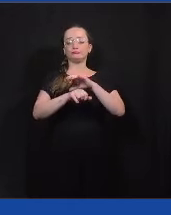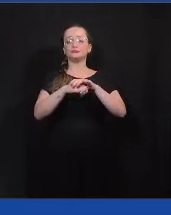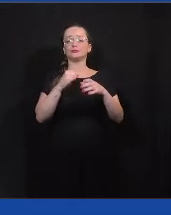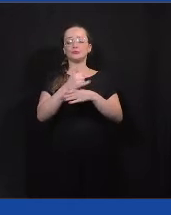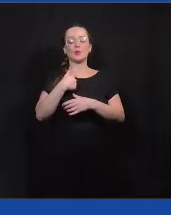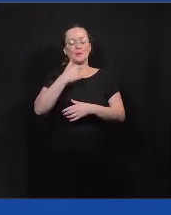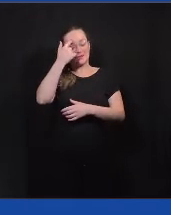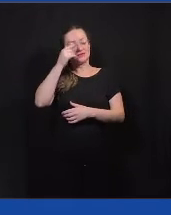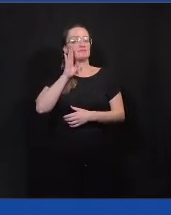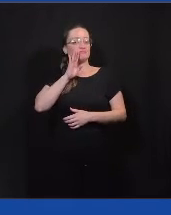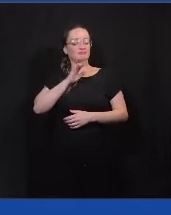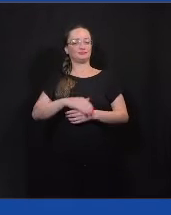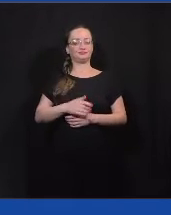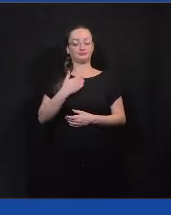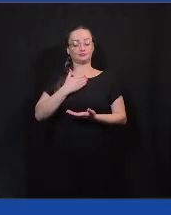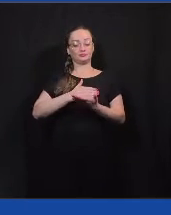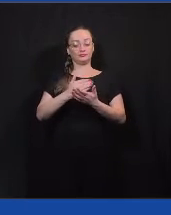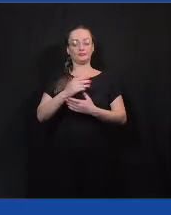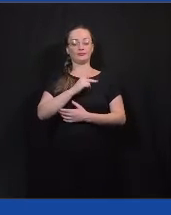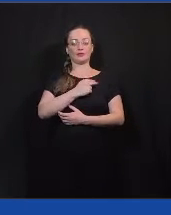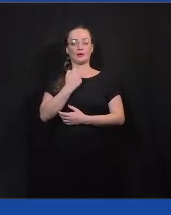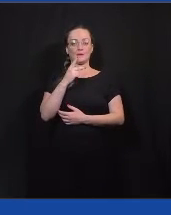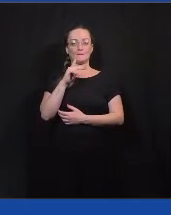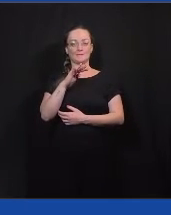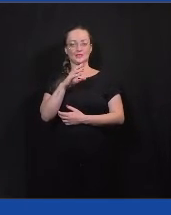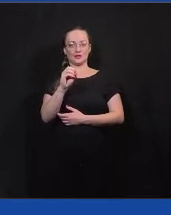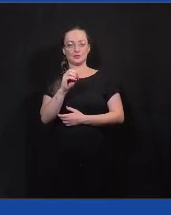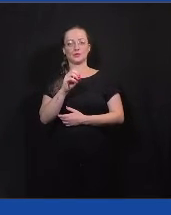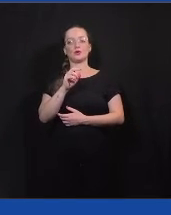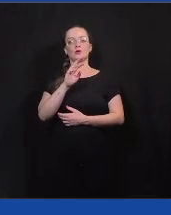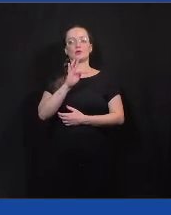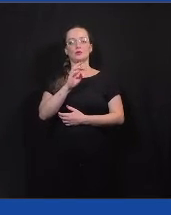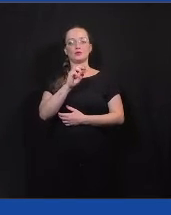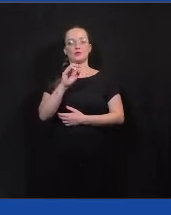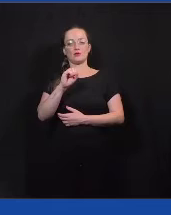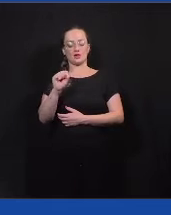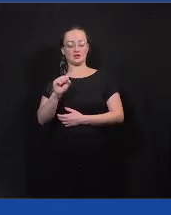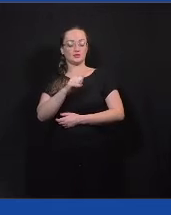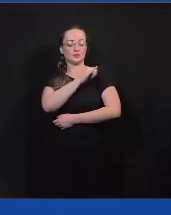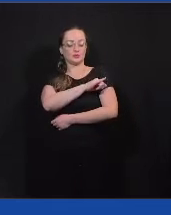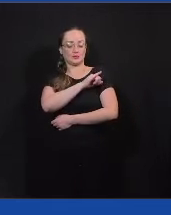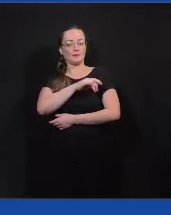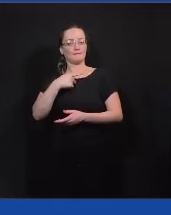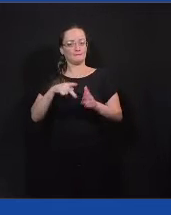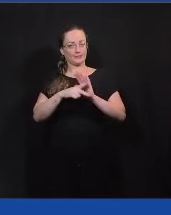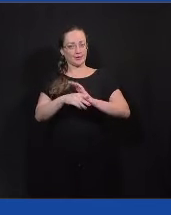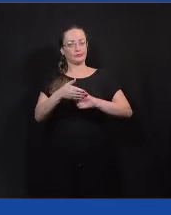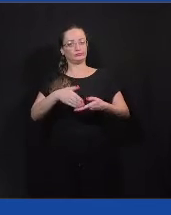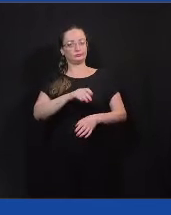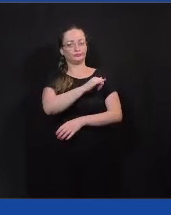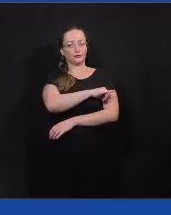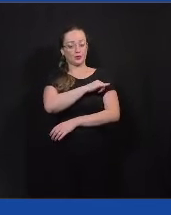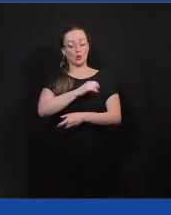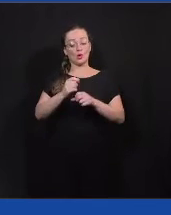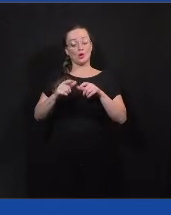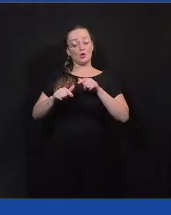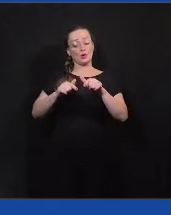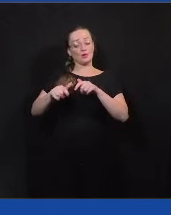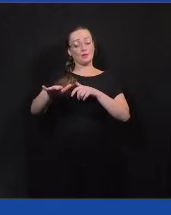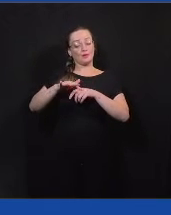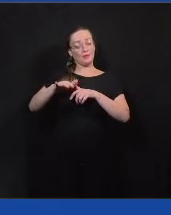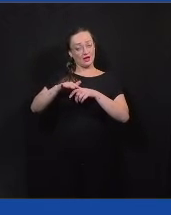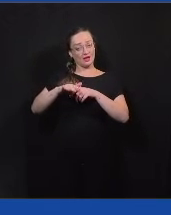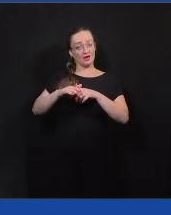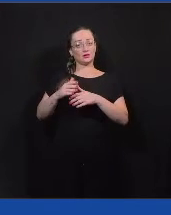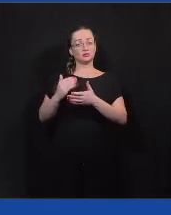começo, eu sou o Pedro Torres, eu venho do Rio de Janeiro, eu trabalho no Colab desde 2018, e democracia para mim é a